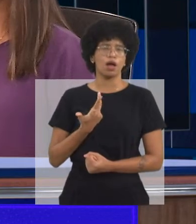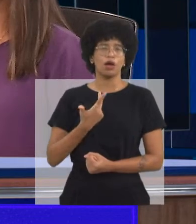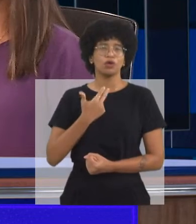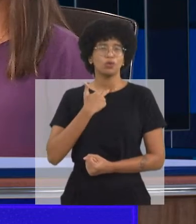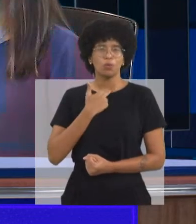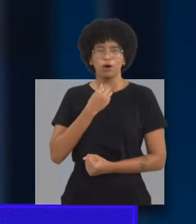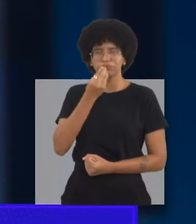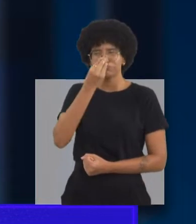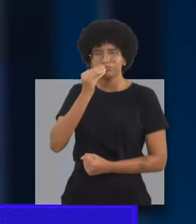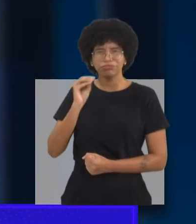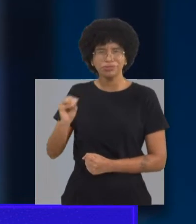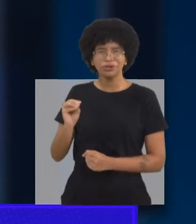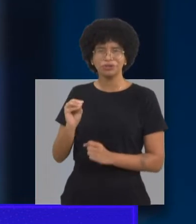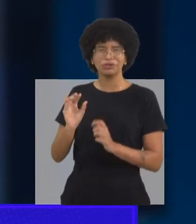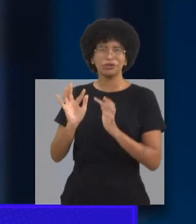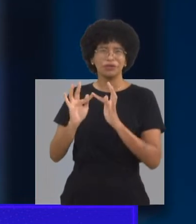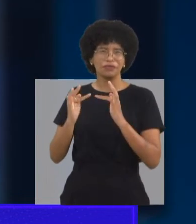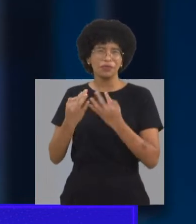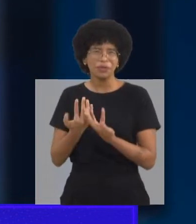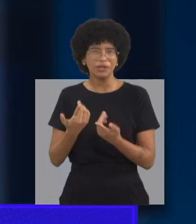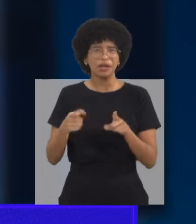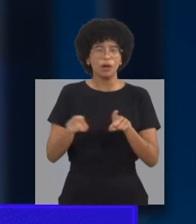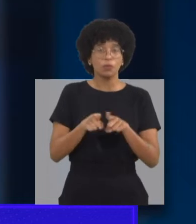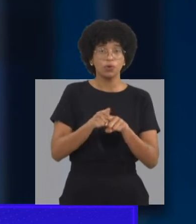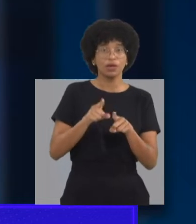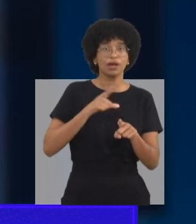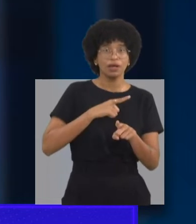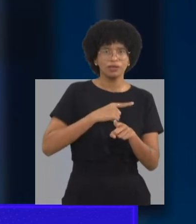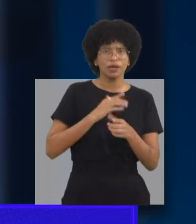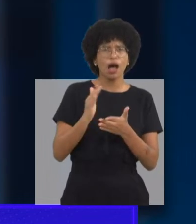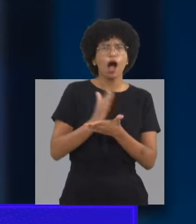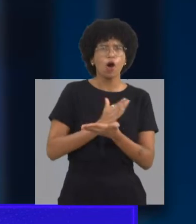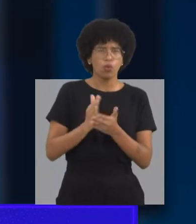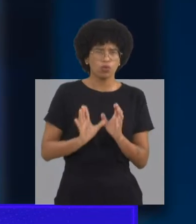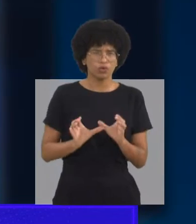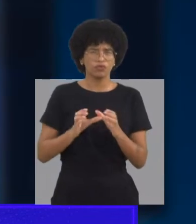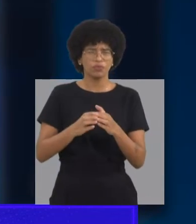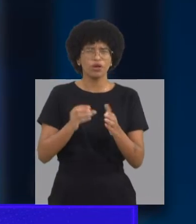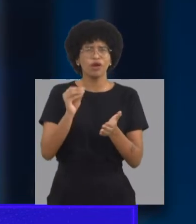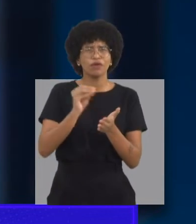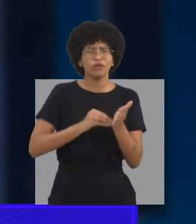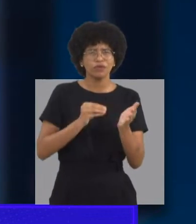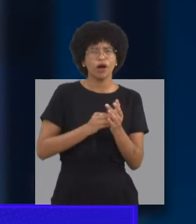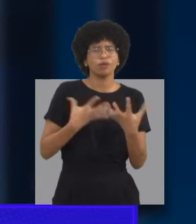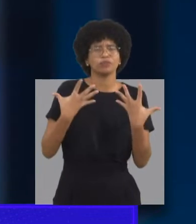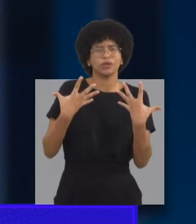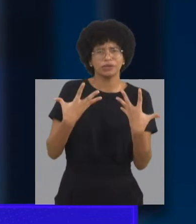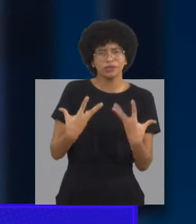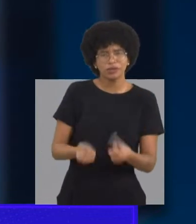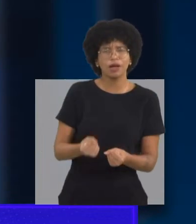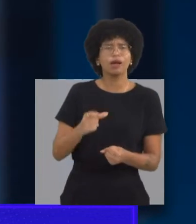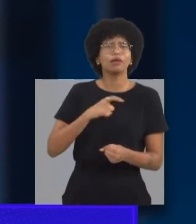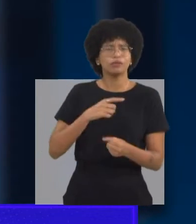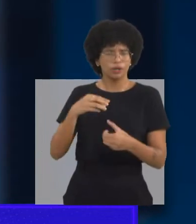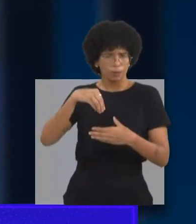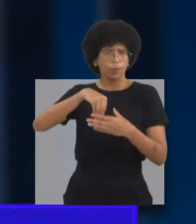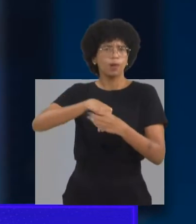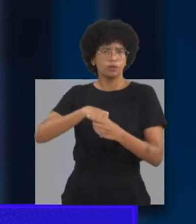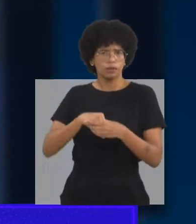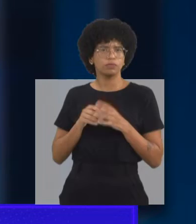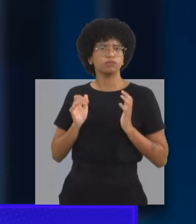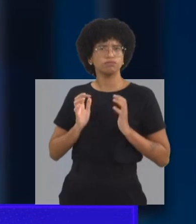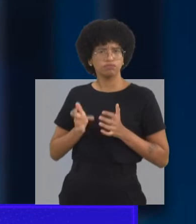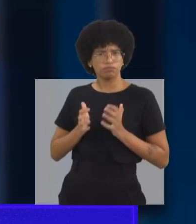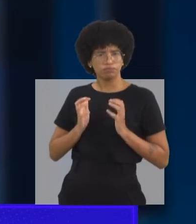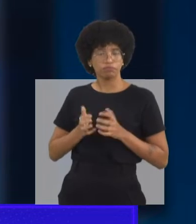tem que se entender que a questão do autismo é uma questão de saúde pública com um número tão grande desse. Nós não podemos